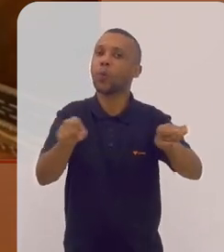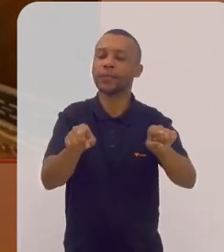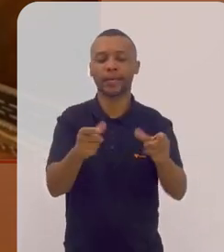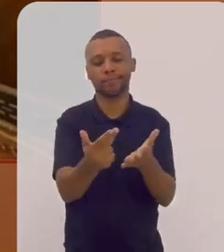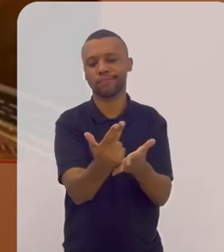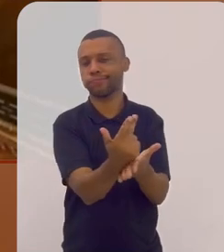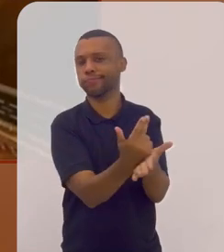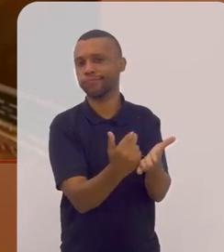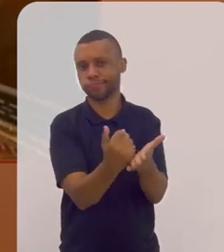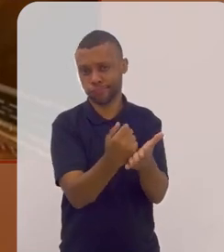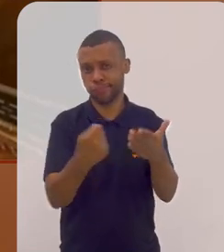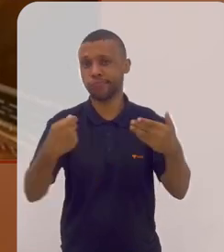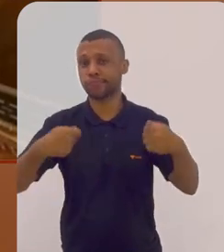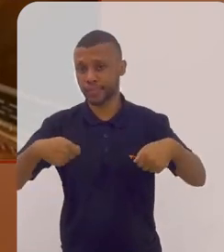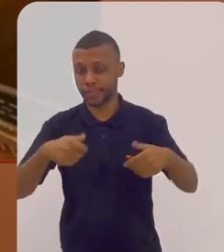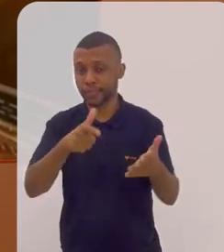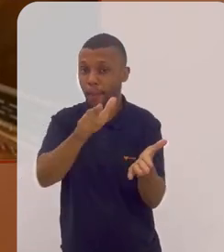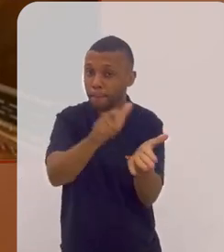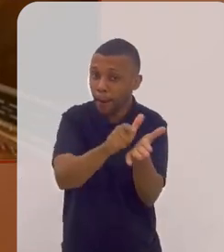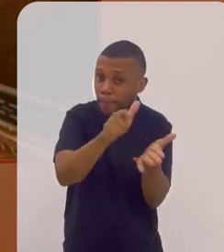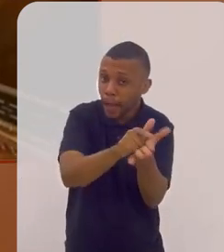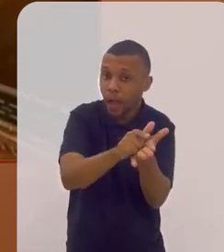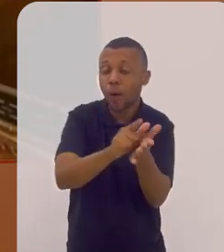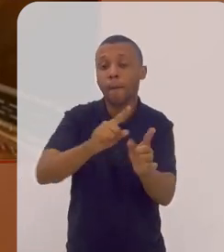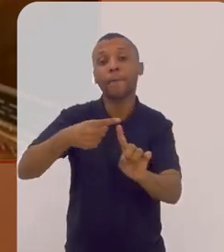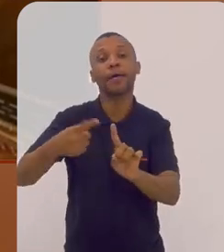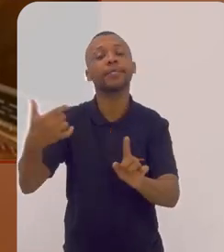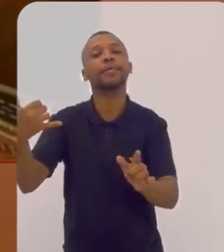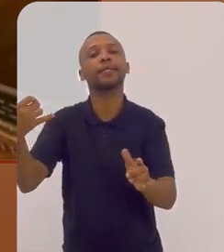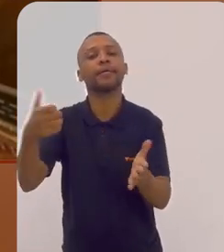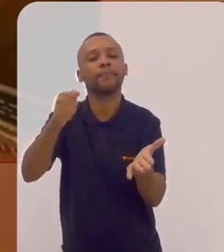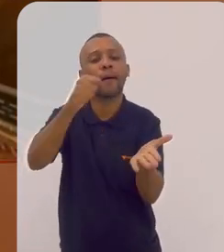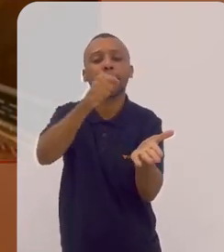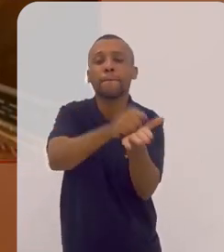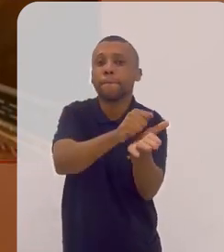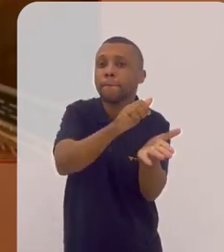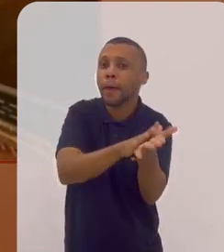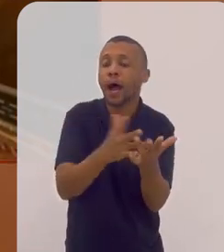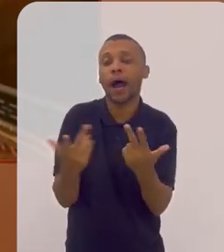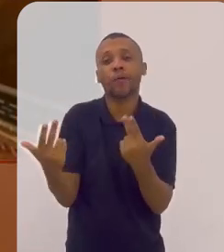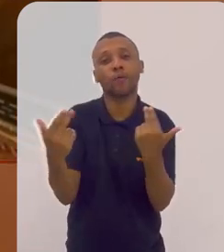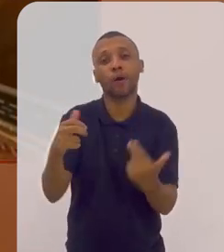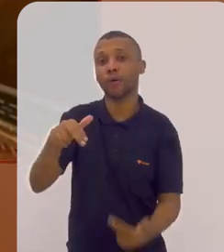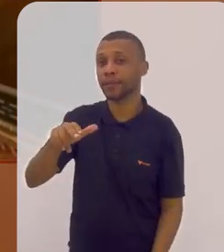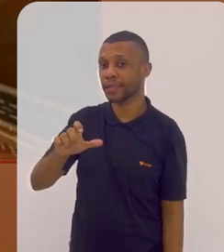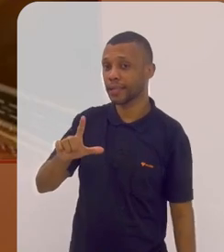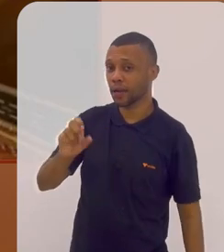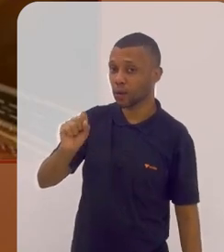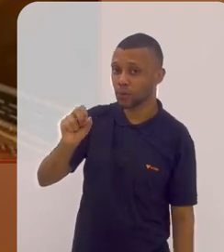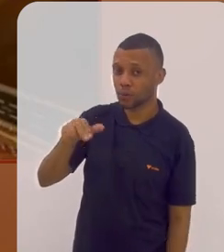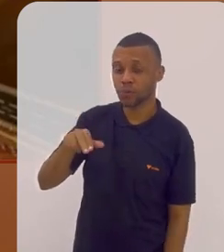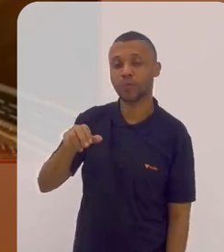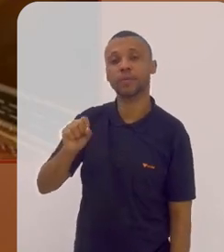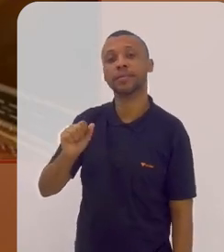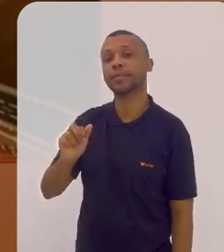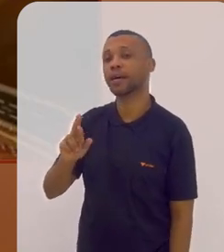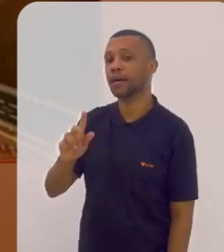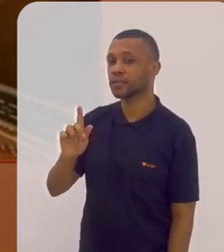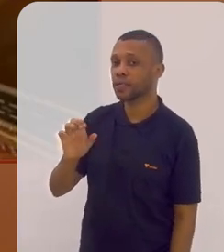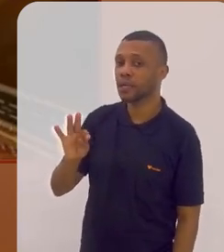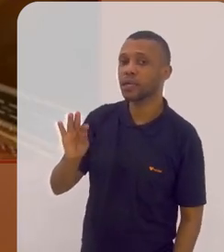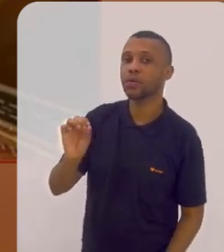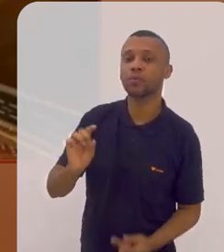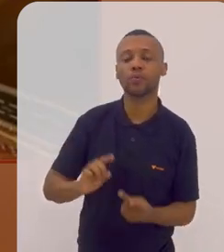papel e caneta para se notar, para se registrar. Que é o caso do Nelson Sargento, que é o caso do Baden